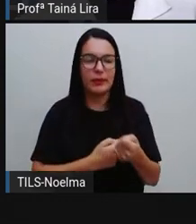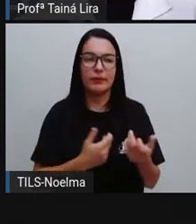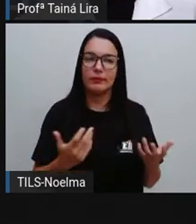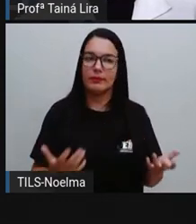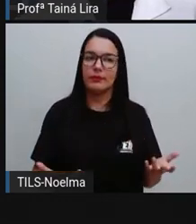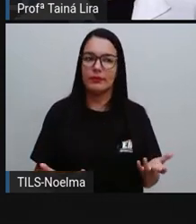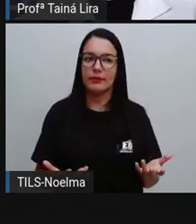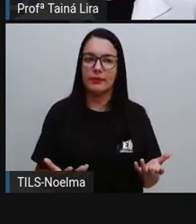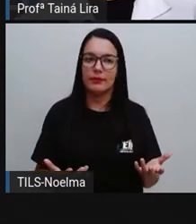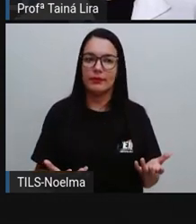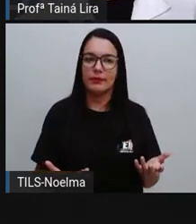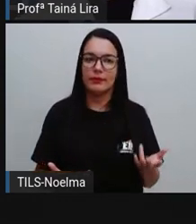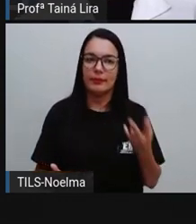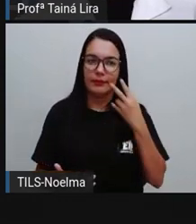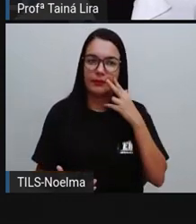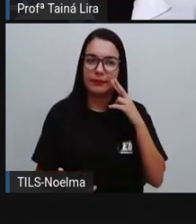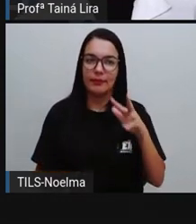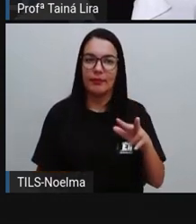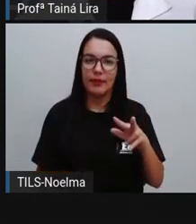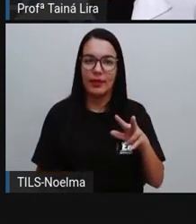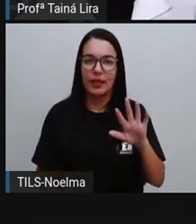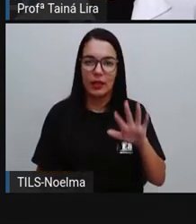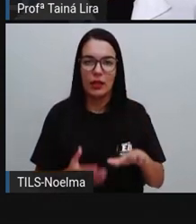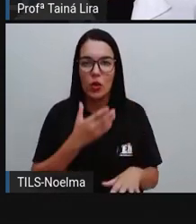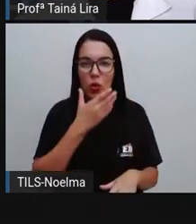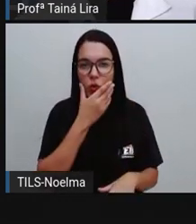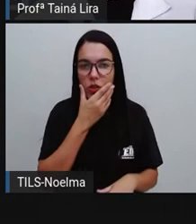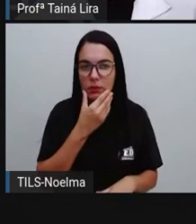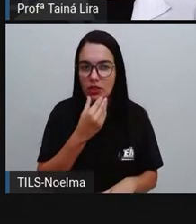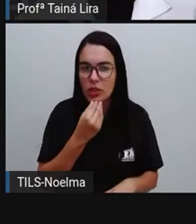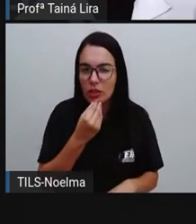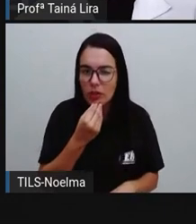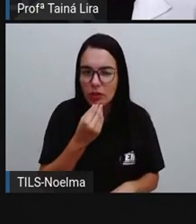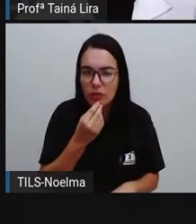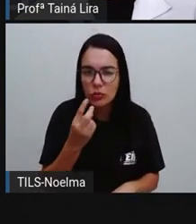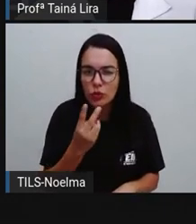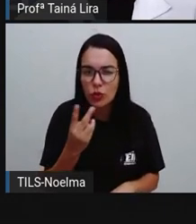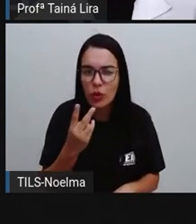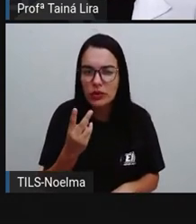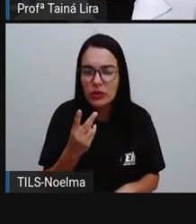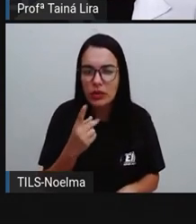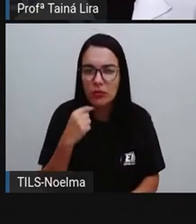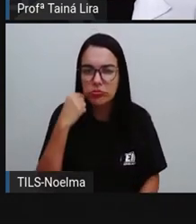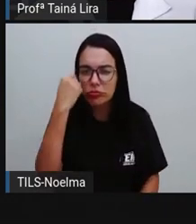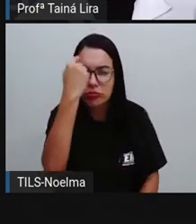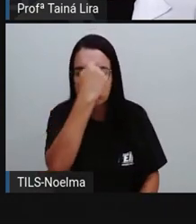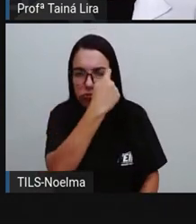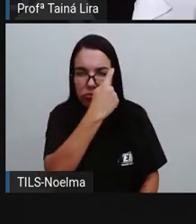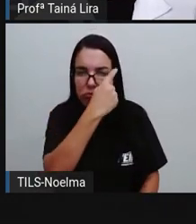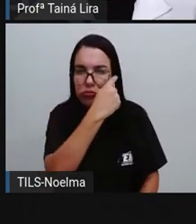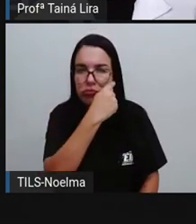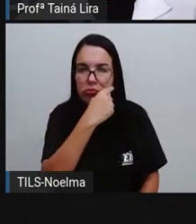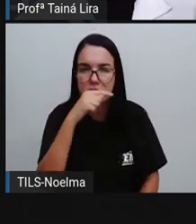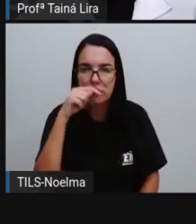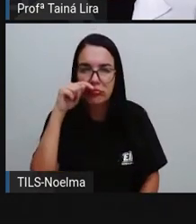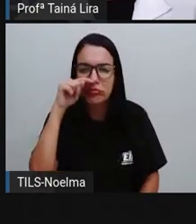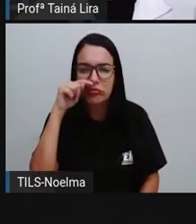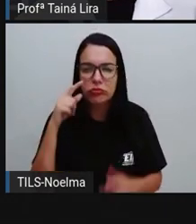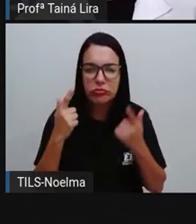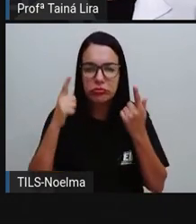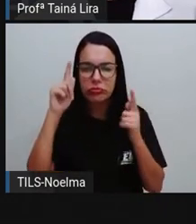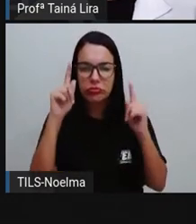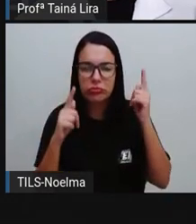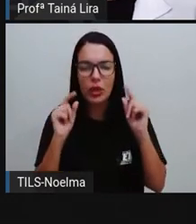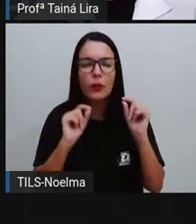cair. Olha lá. E os meninos? Olha a expressão dos meninos. Será que os meninos estão achando engraçadinho?